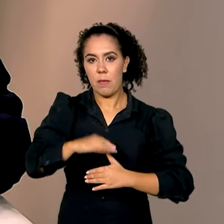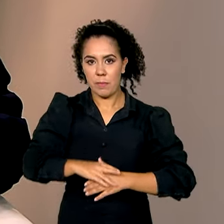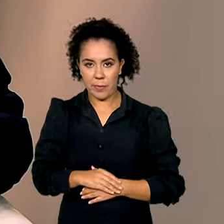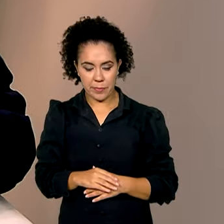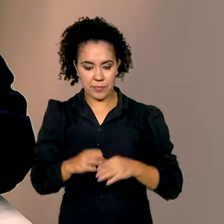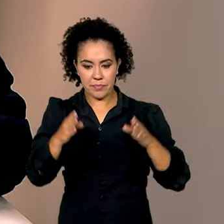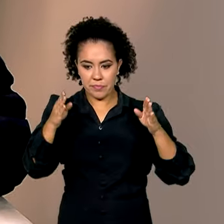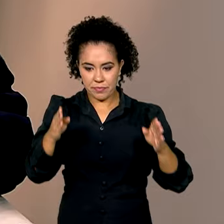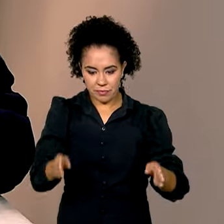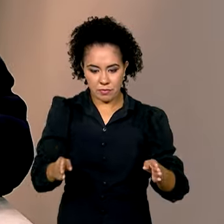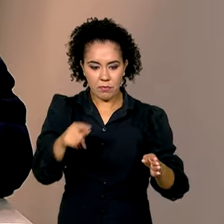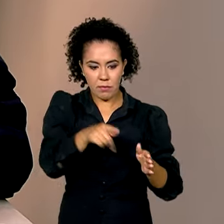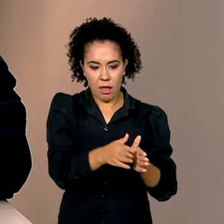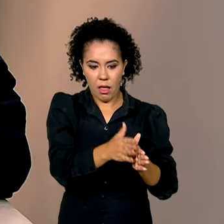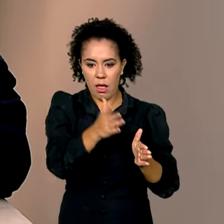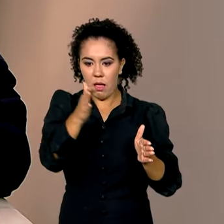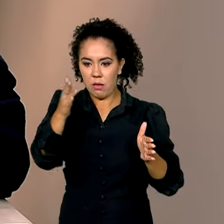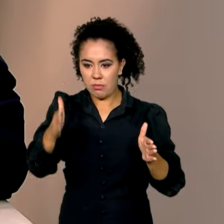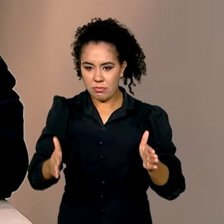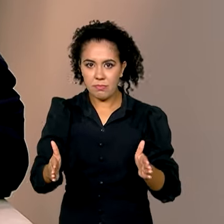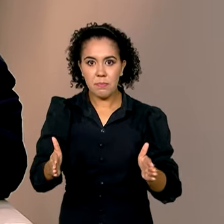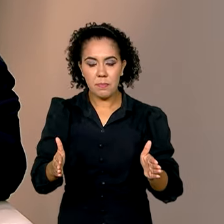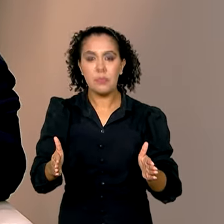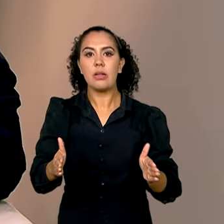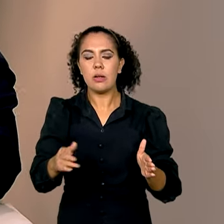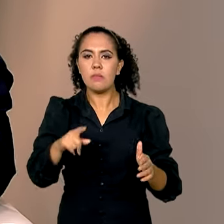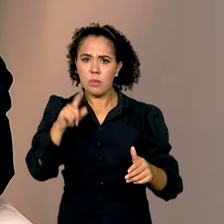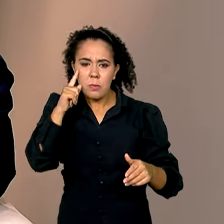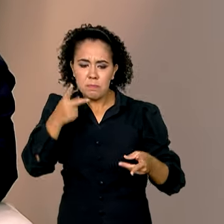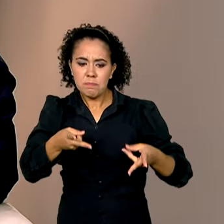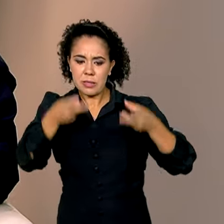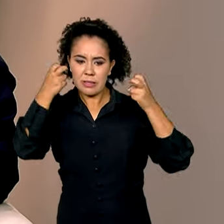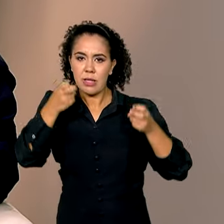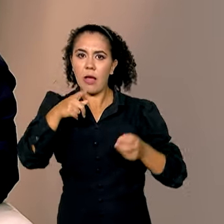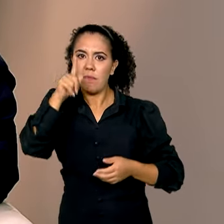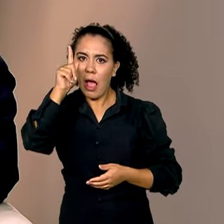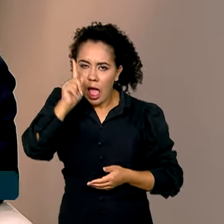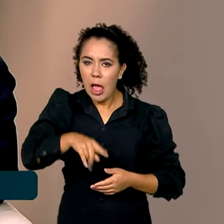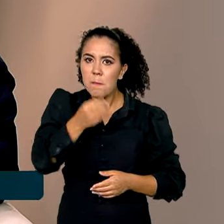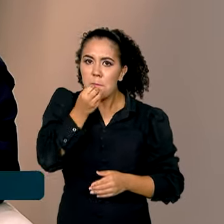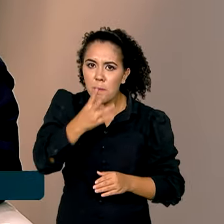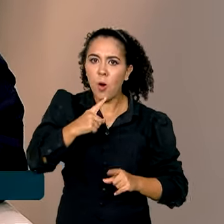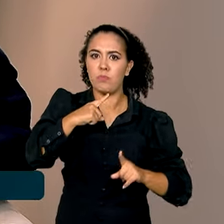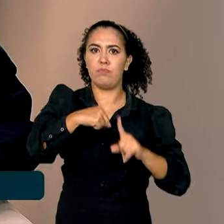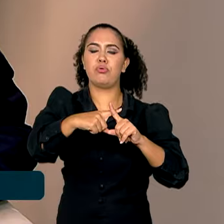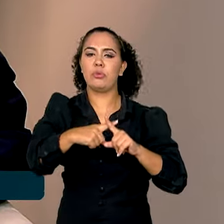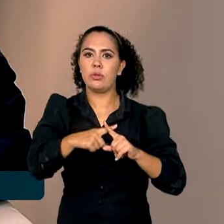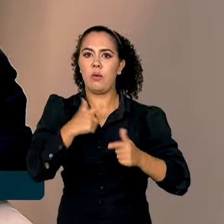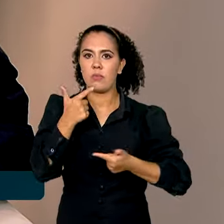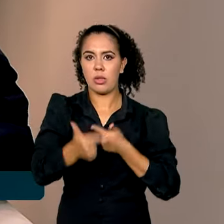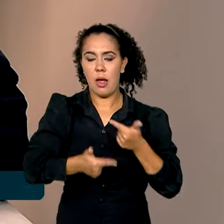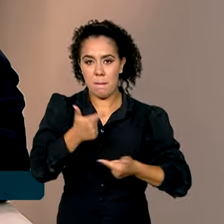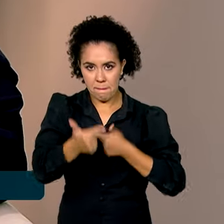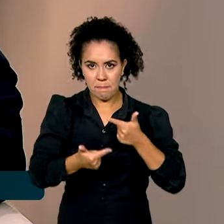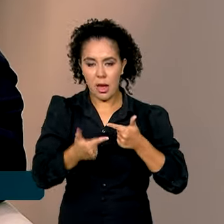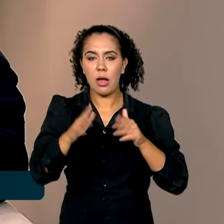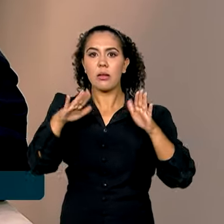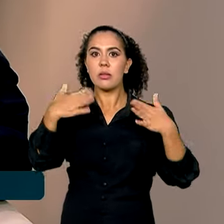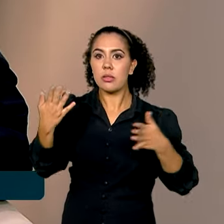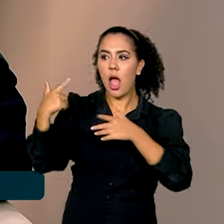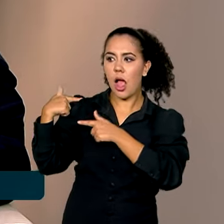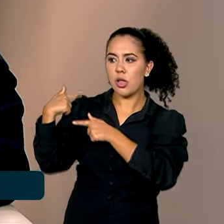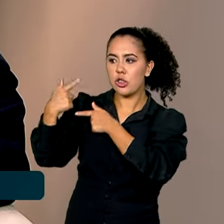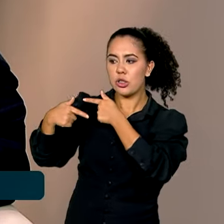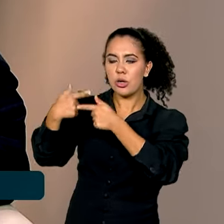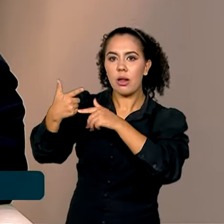recorte, você vê que é sim efetivo o trabalho. As nossas gerações, que são as gerações